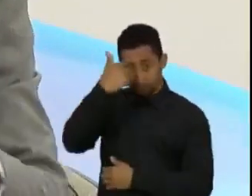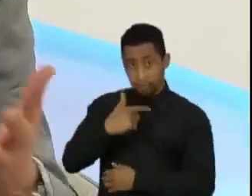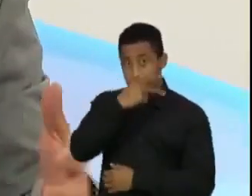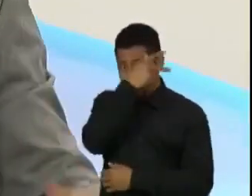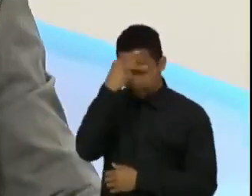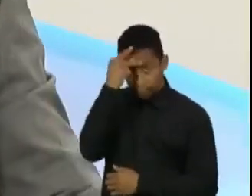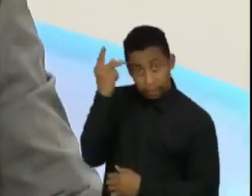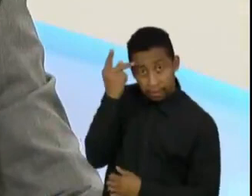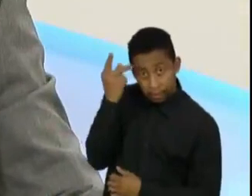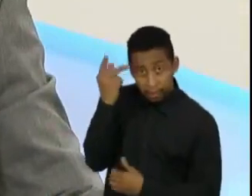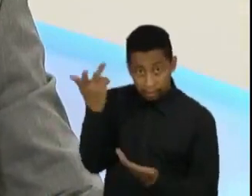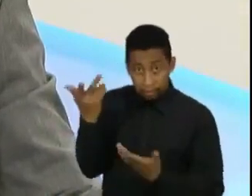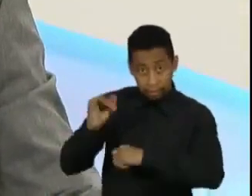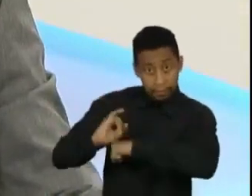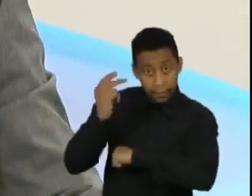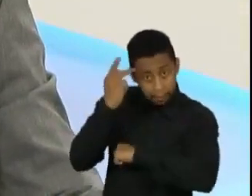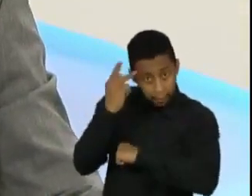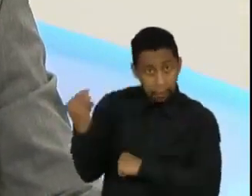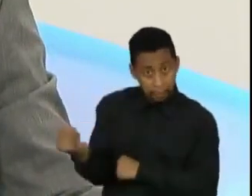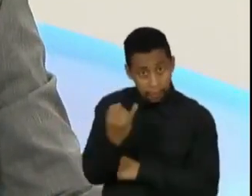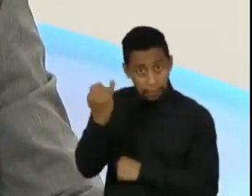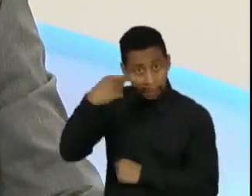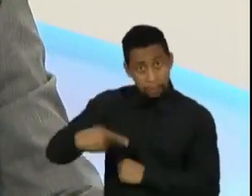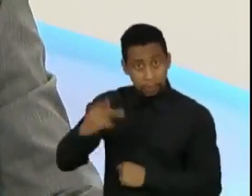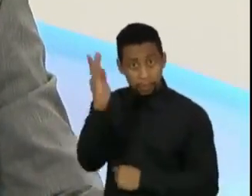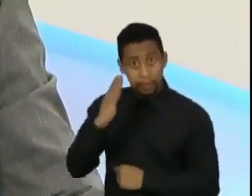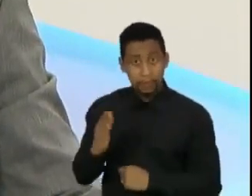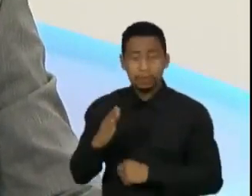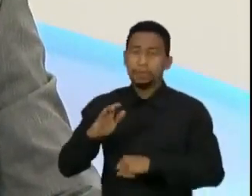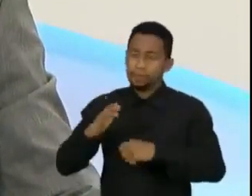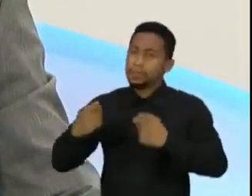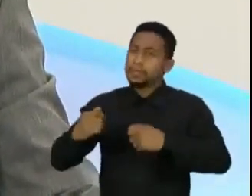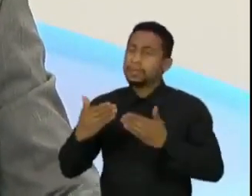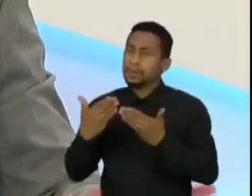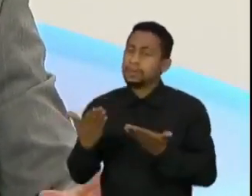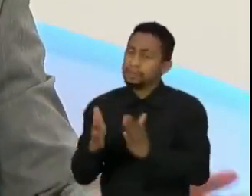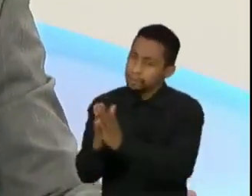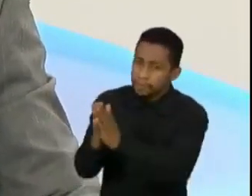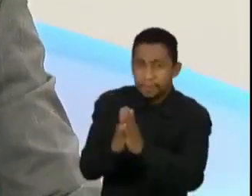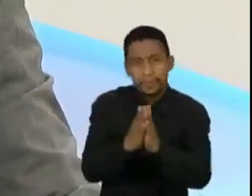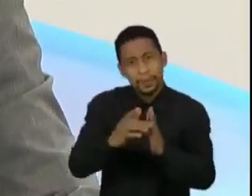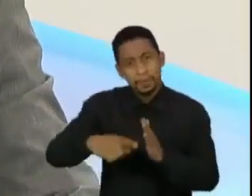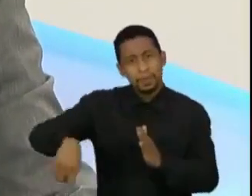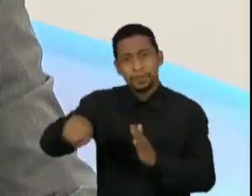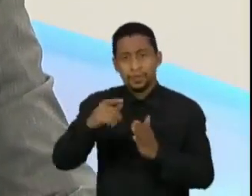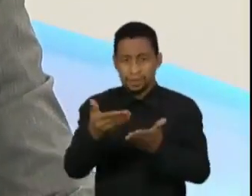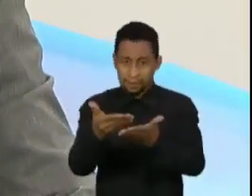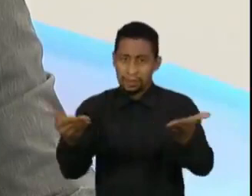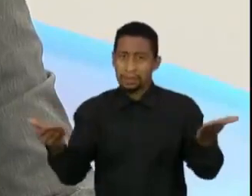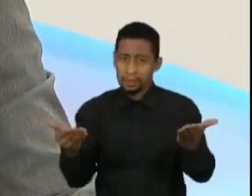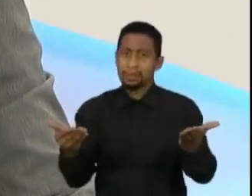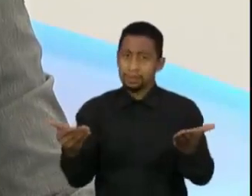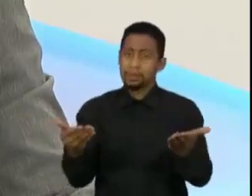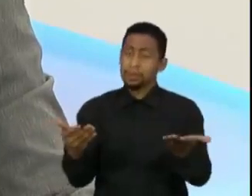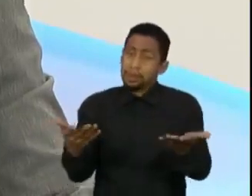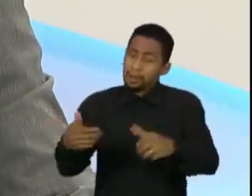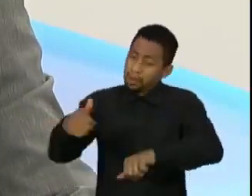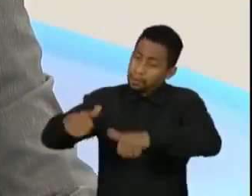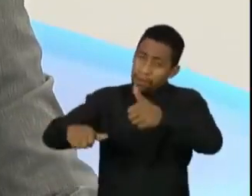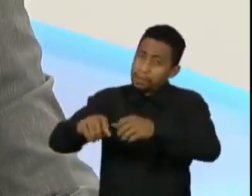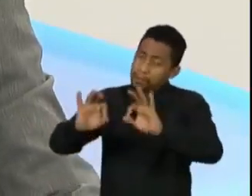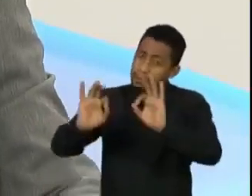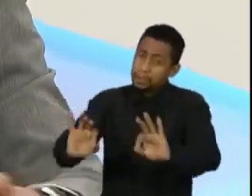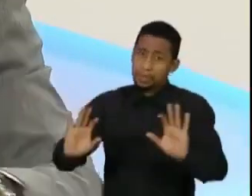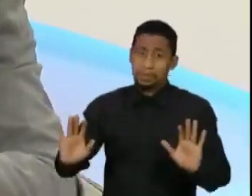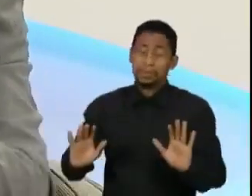tão importante no país, a gente precisa fazer um apelo a todos que não são dos extremos que façam aos unidos. Então, fica todo mundo